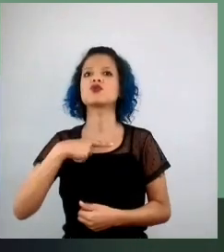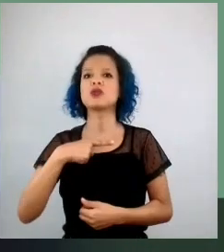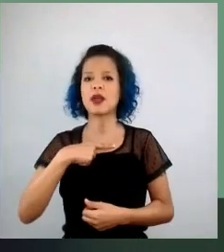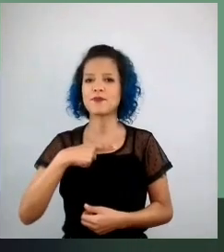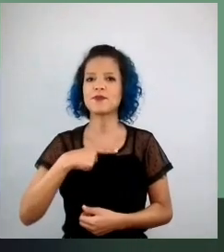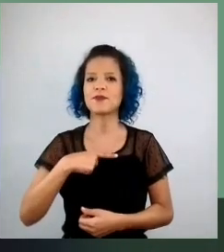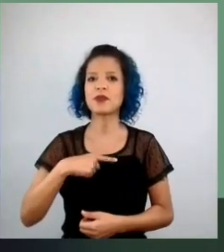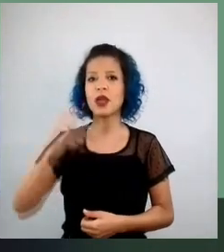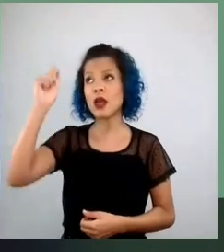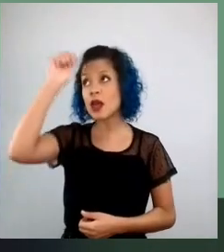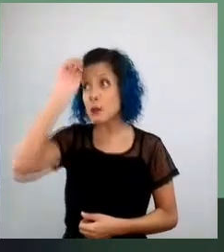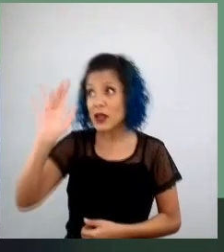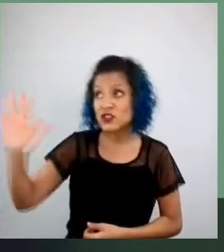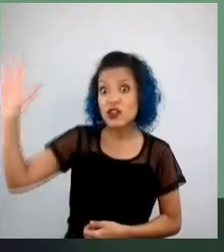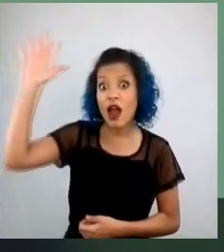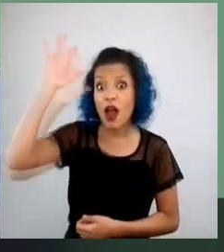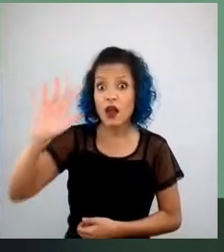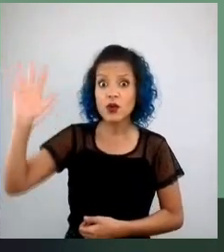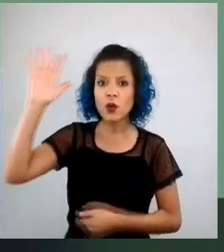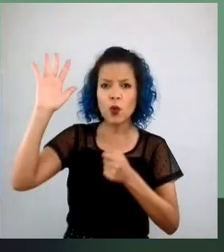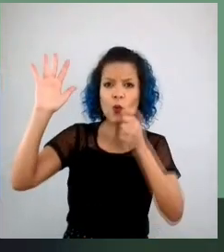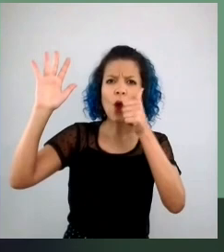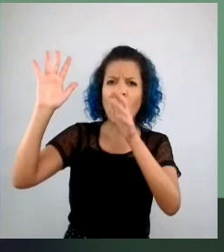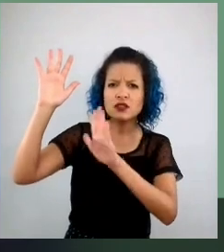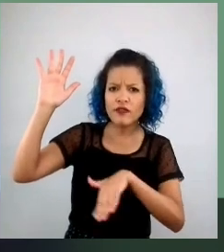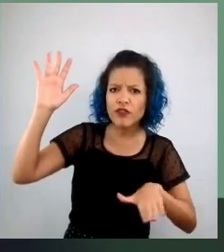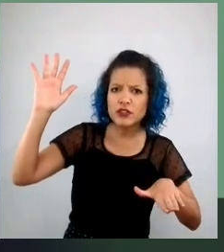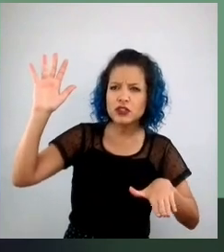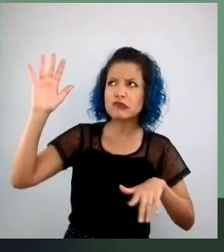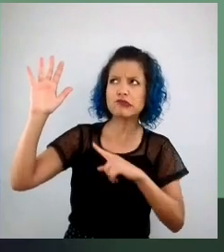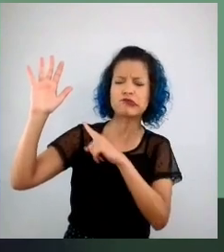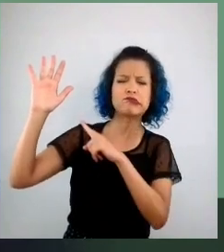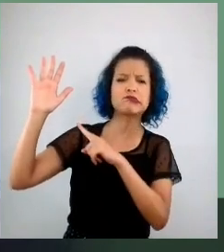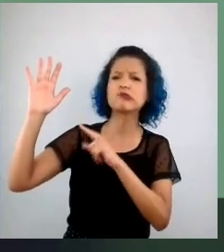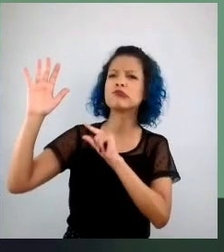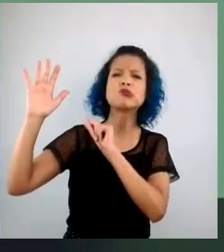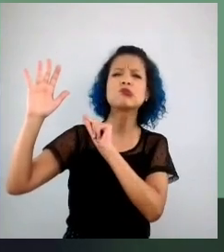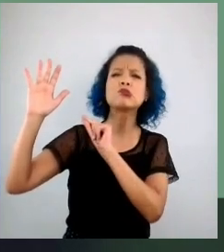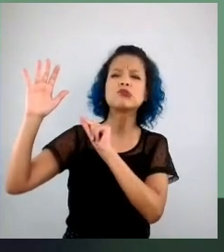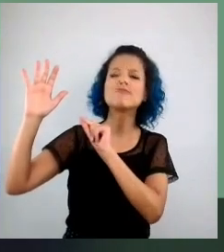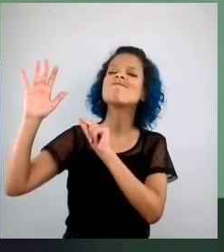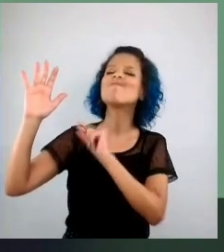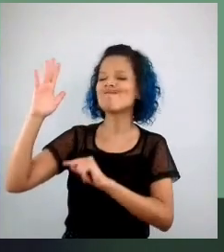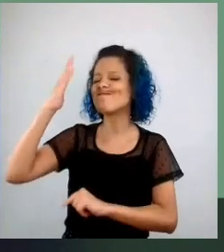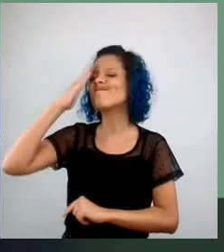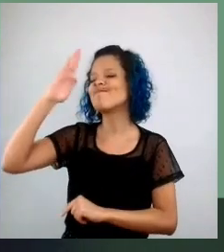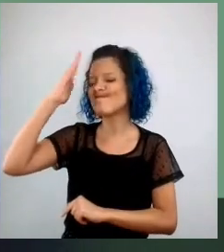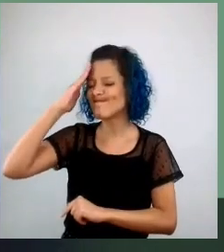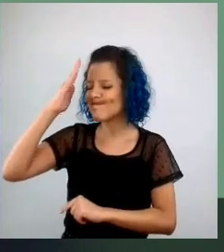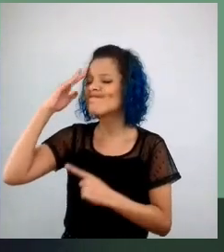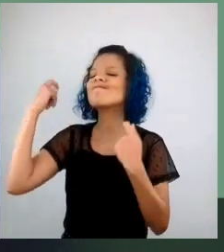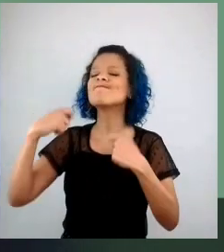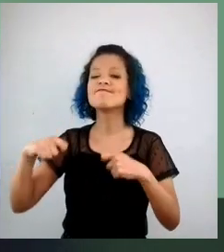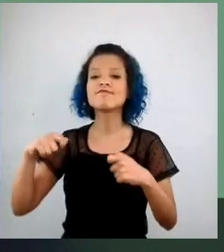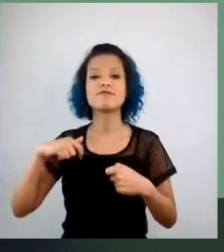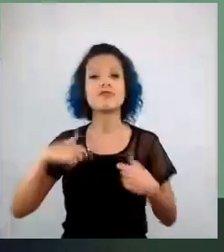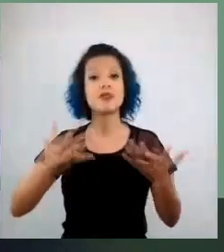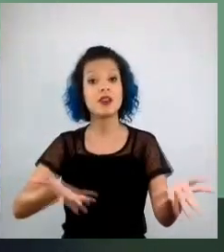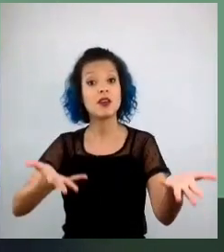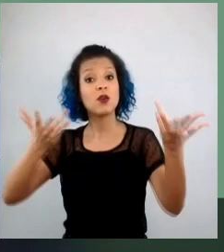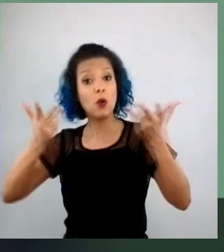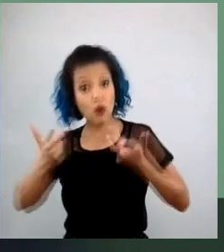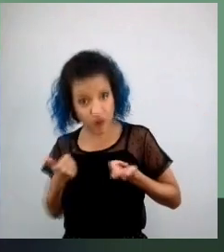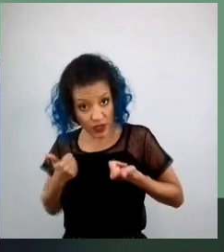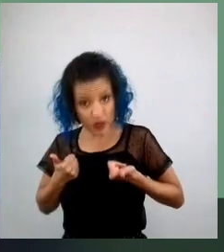infantil, a gente precisa entender isso, então, eu convido vocês a ficarem comigo